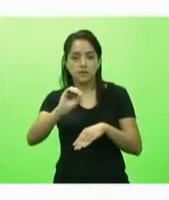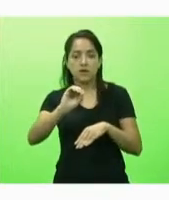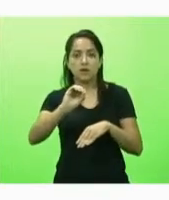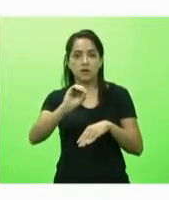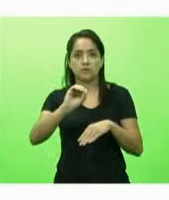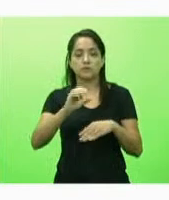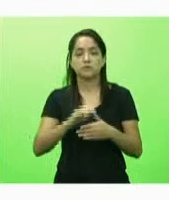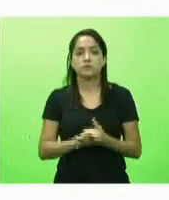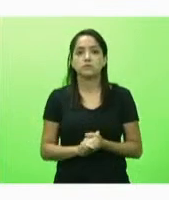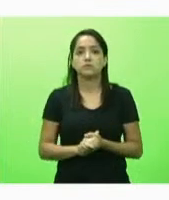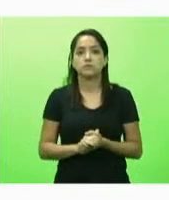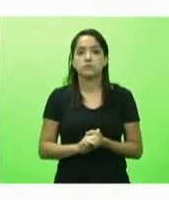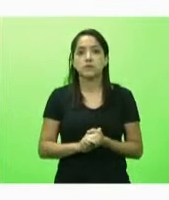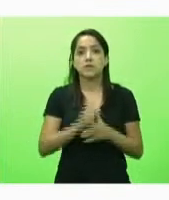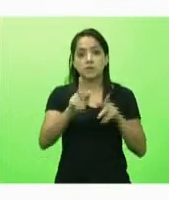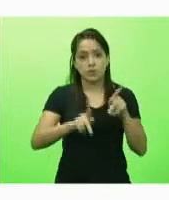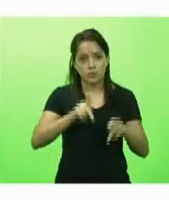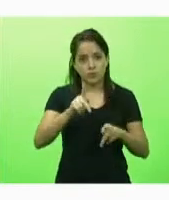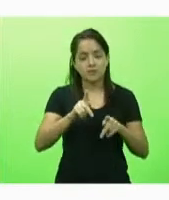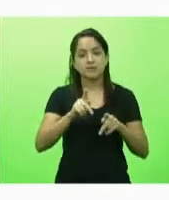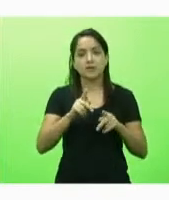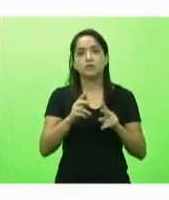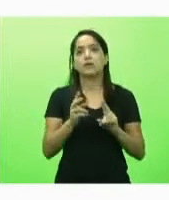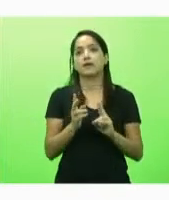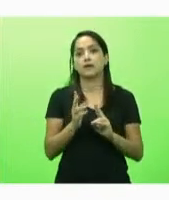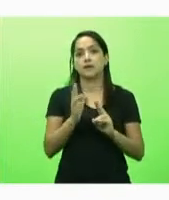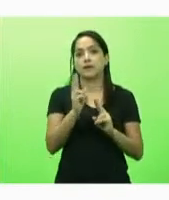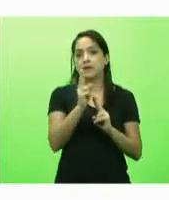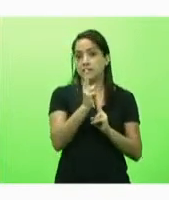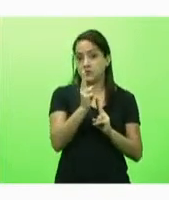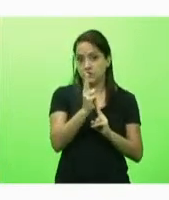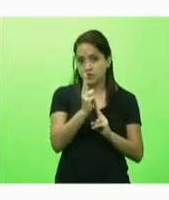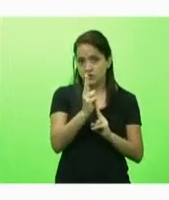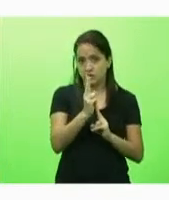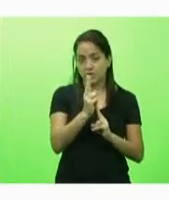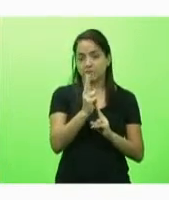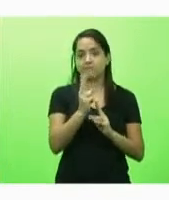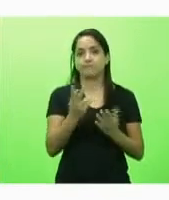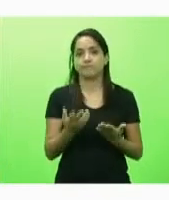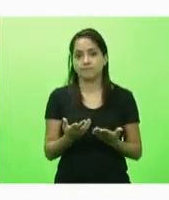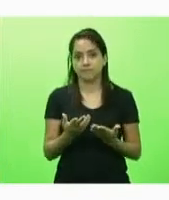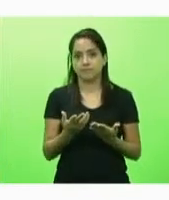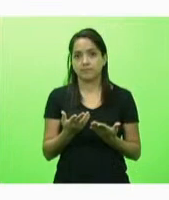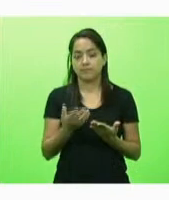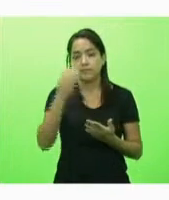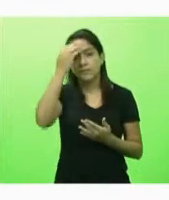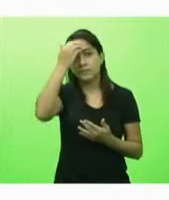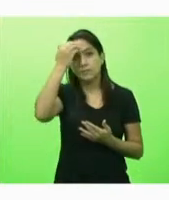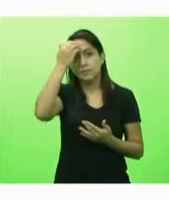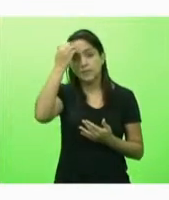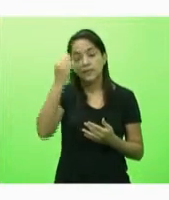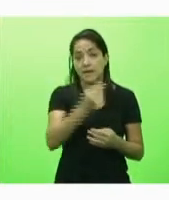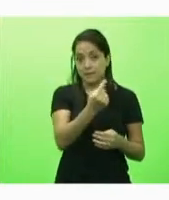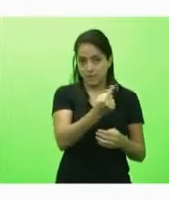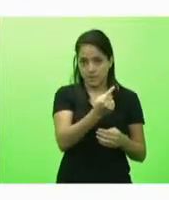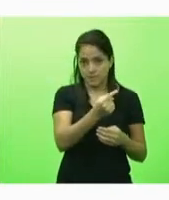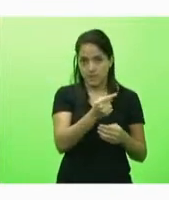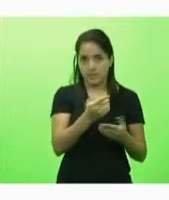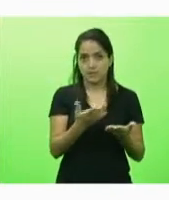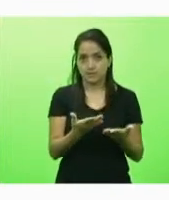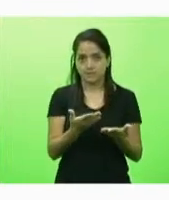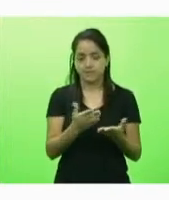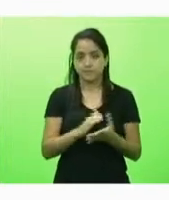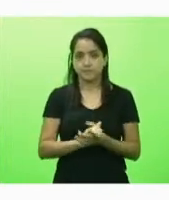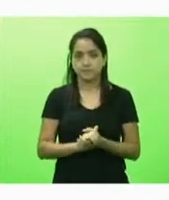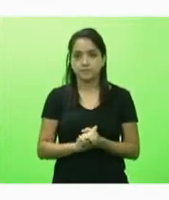institucionalizados e população indígena foi definido pelo Ministério e chancelado por nós como a primeira fase notem os